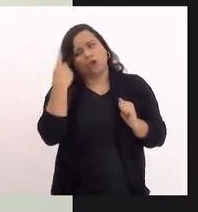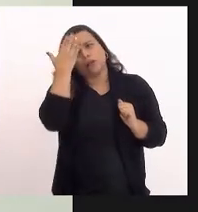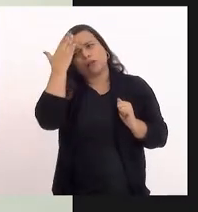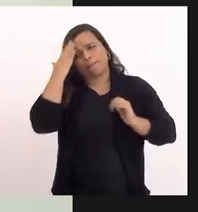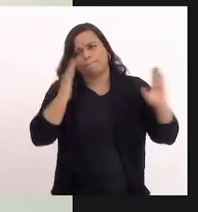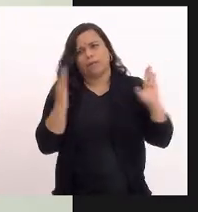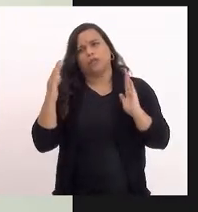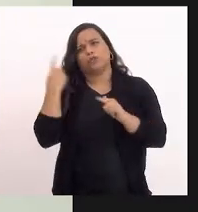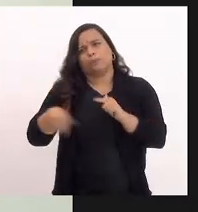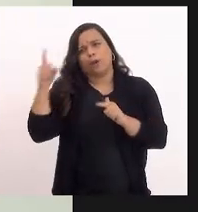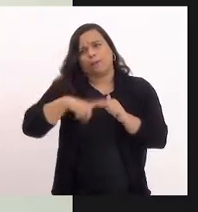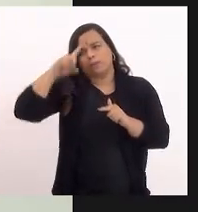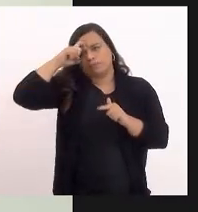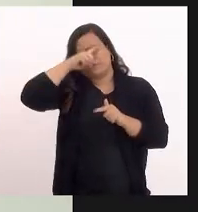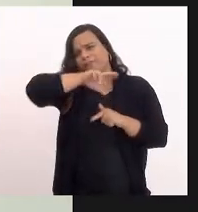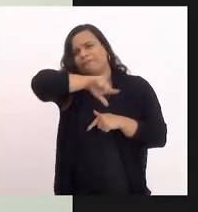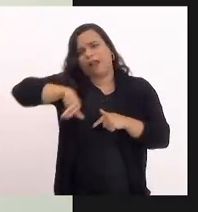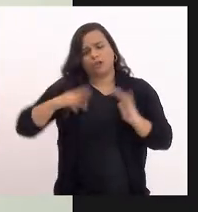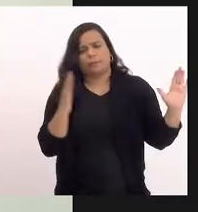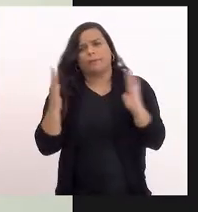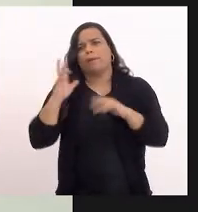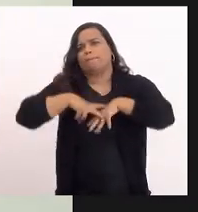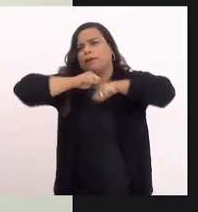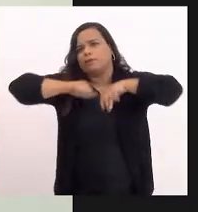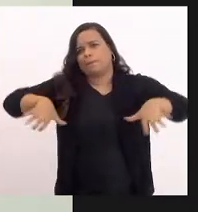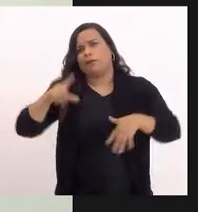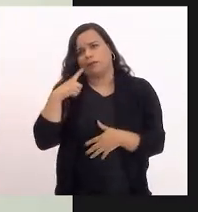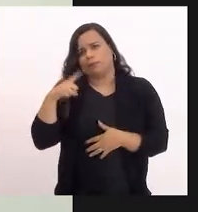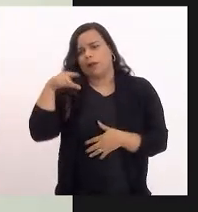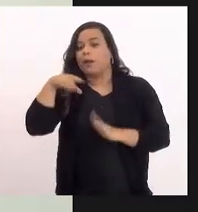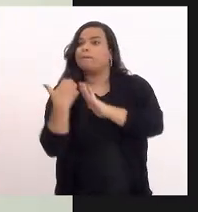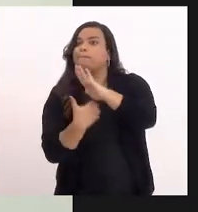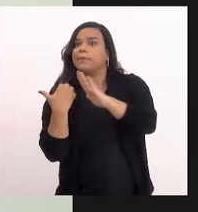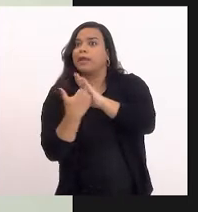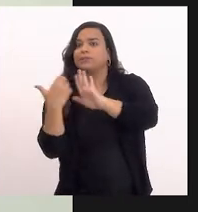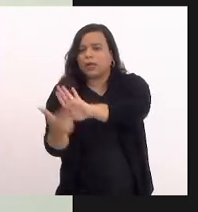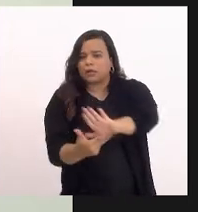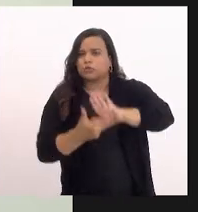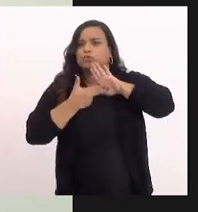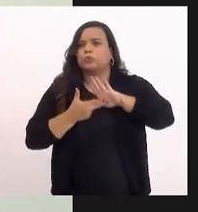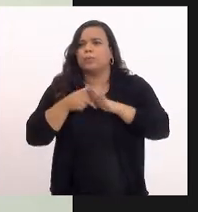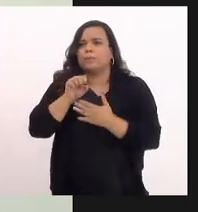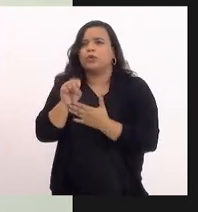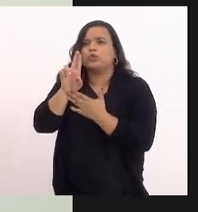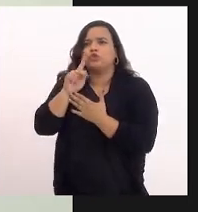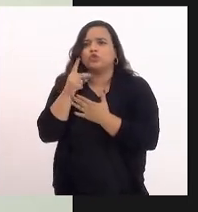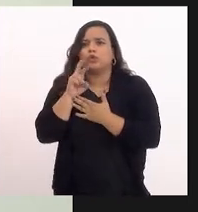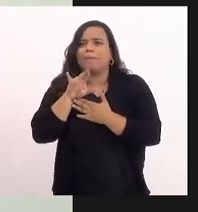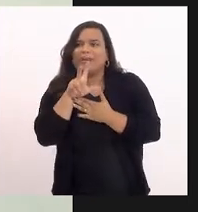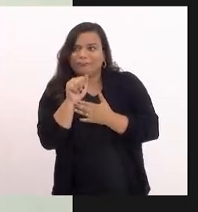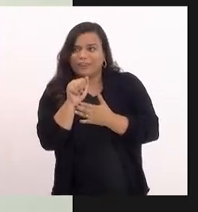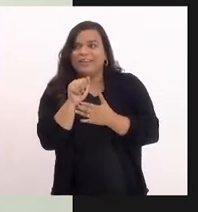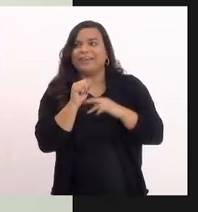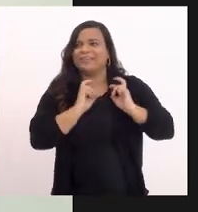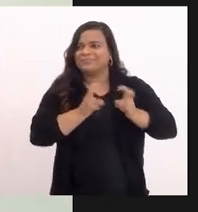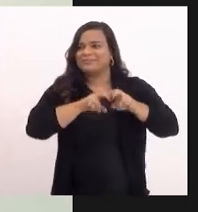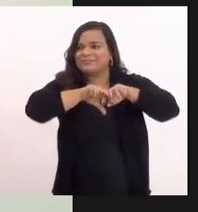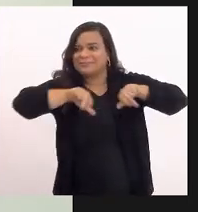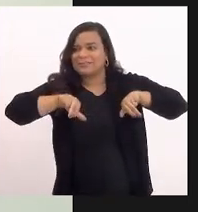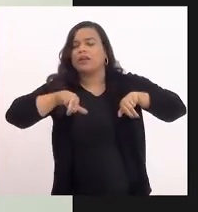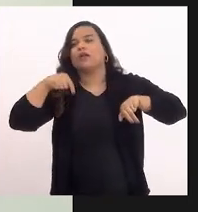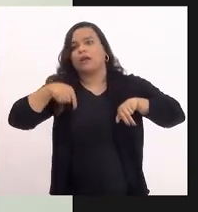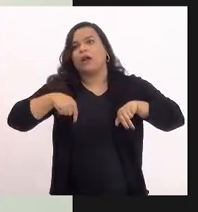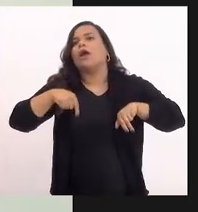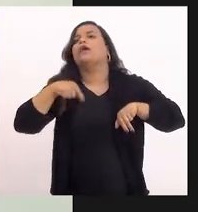durante o período da pandemia. Essa empresa, quando assumiu a superlínea, ela sabia de todos os riscos. E ela, quando assumiu